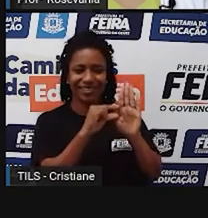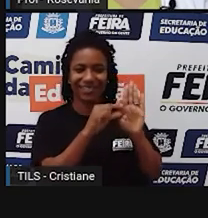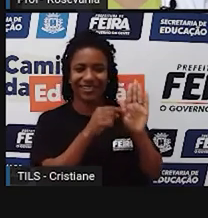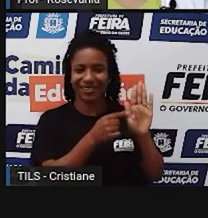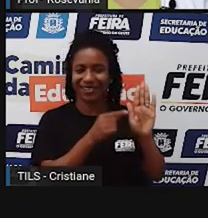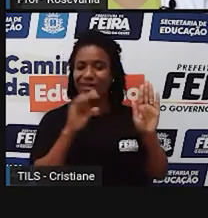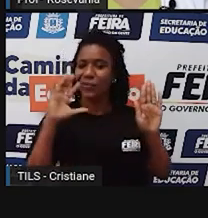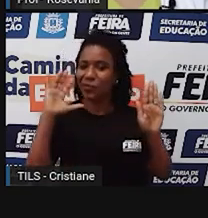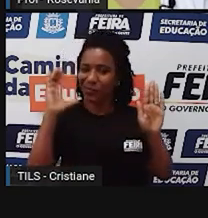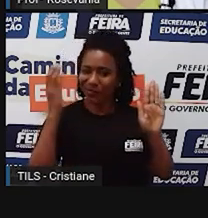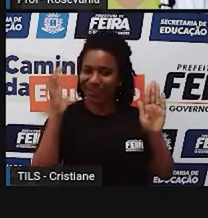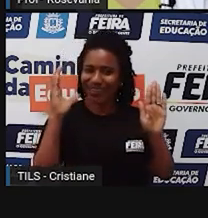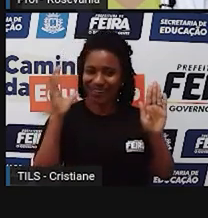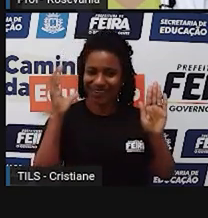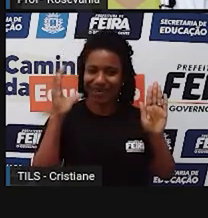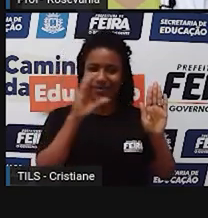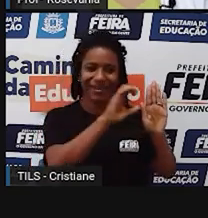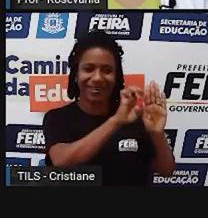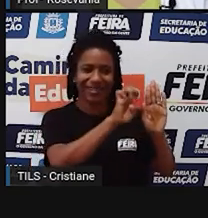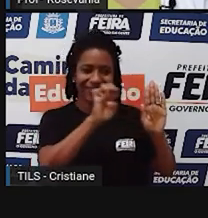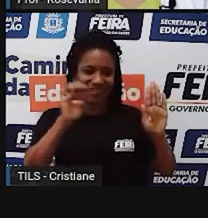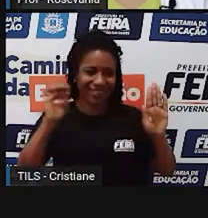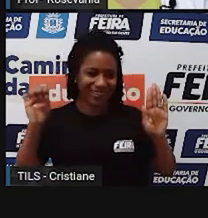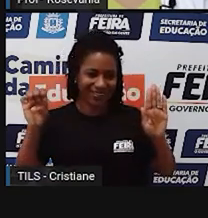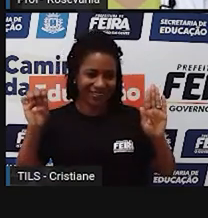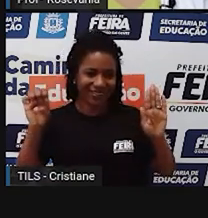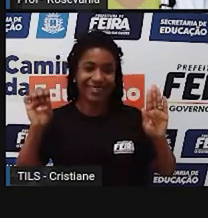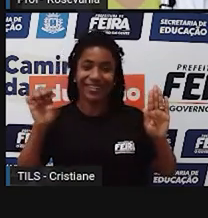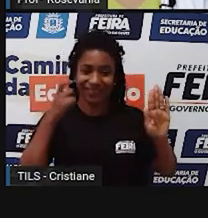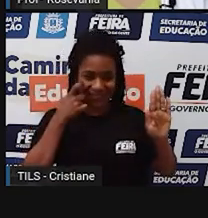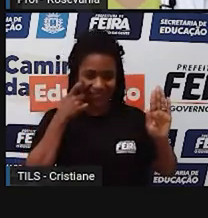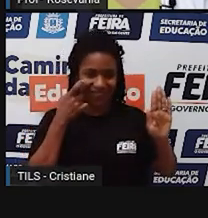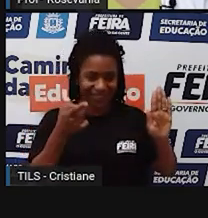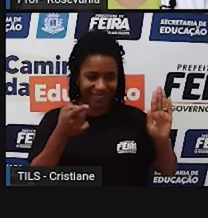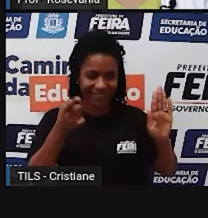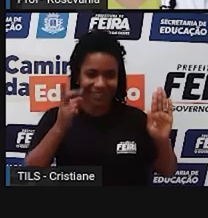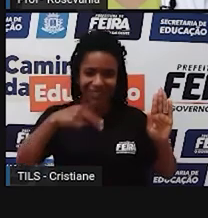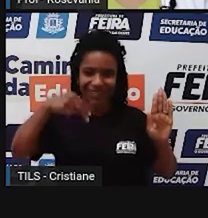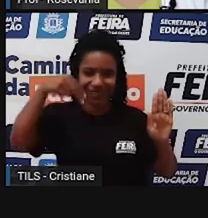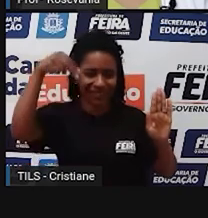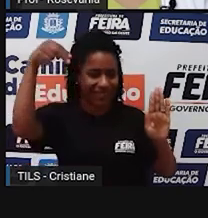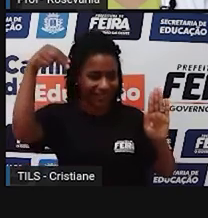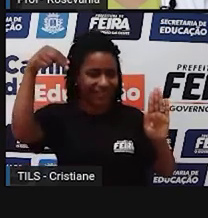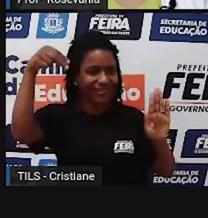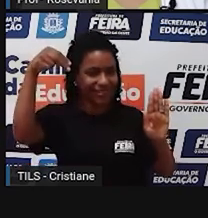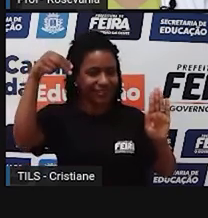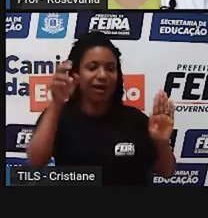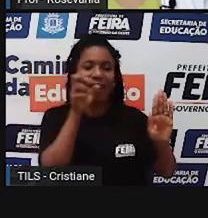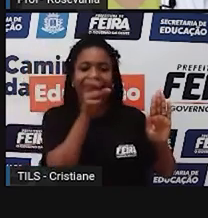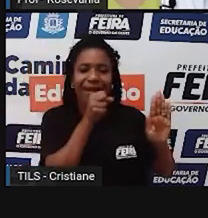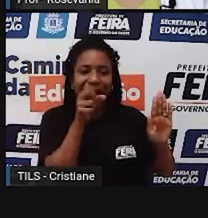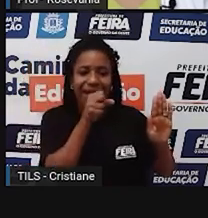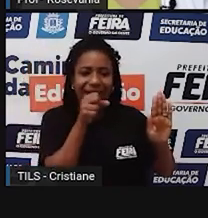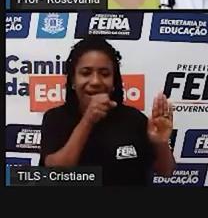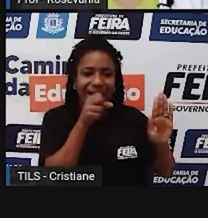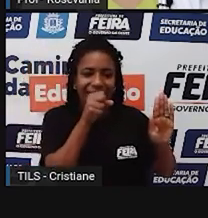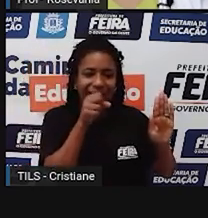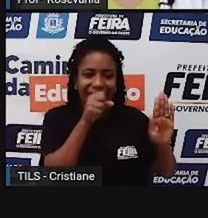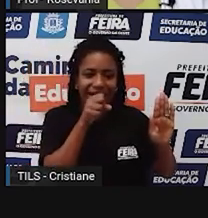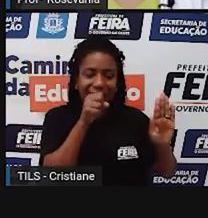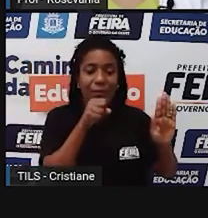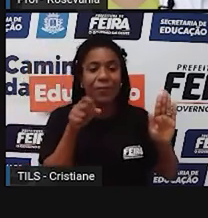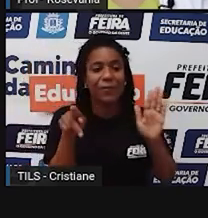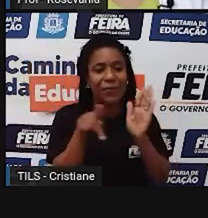clima equatorial. Aqui, a região do Nordeste, quando eu olho essa cor aqui, laranja, eu sei que é o